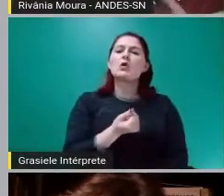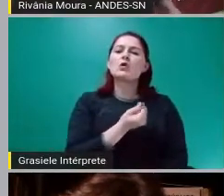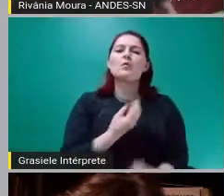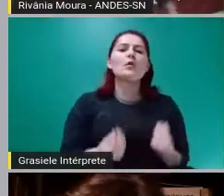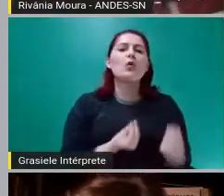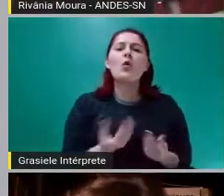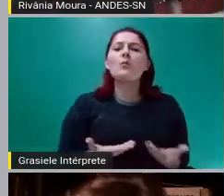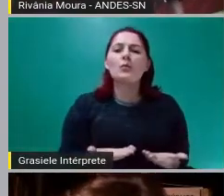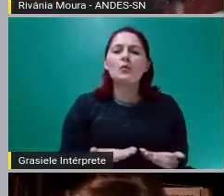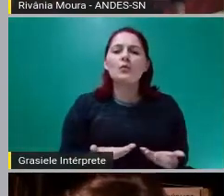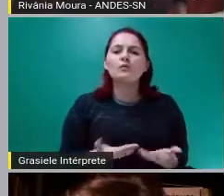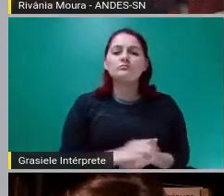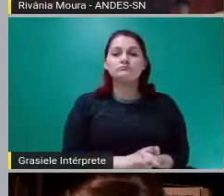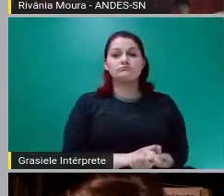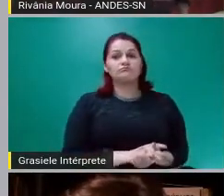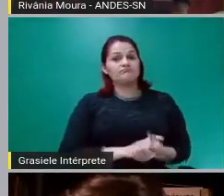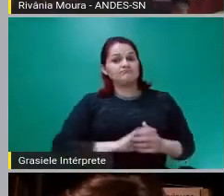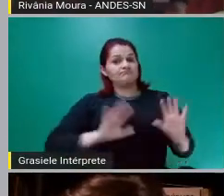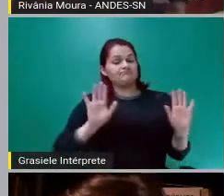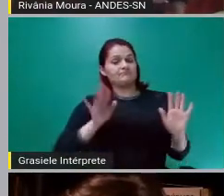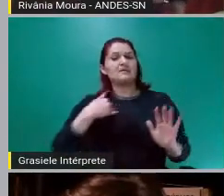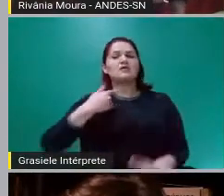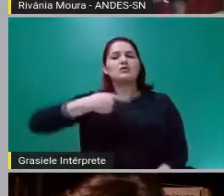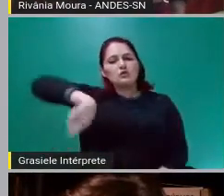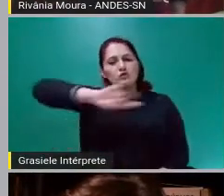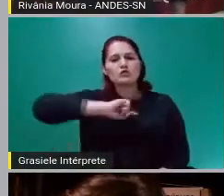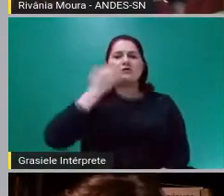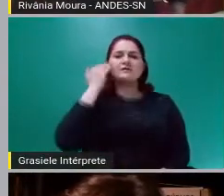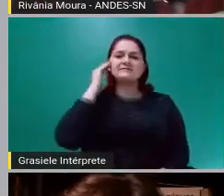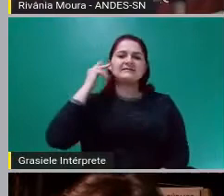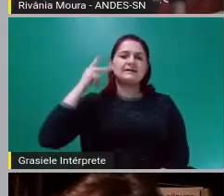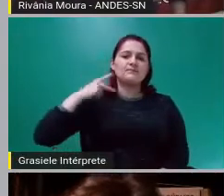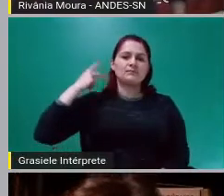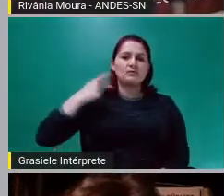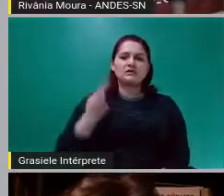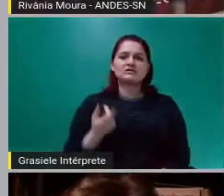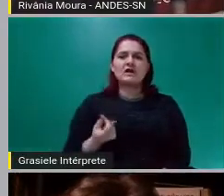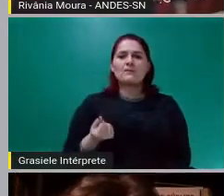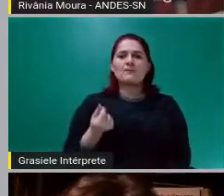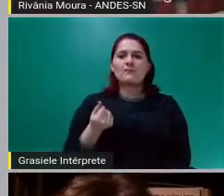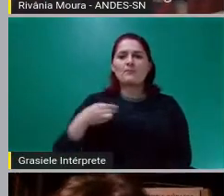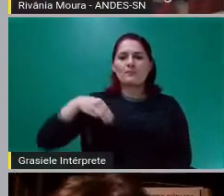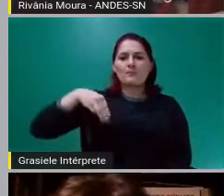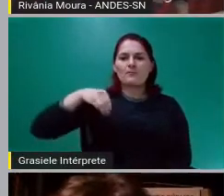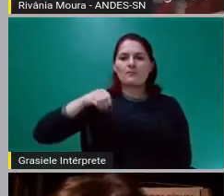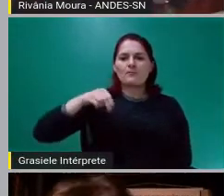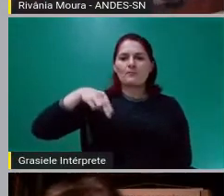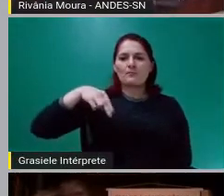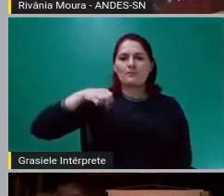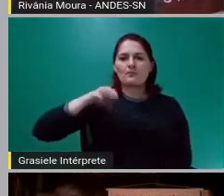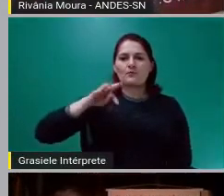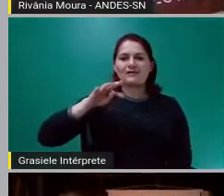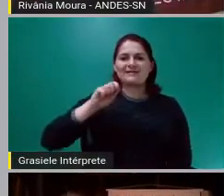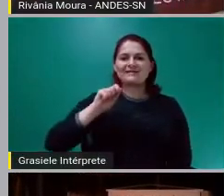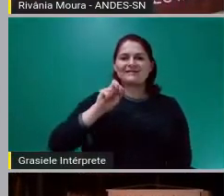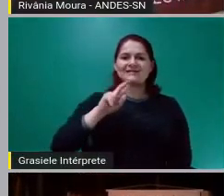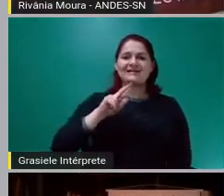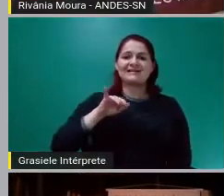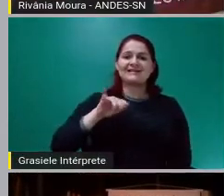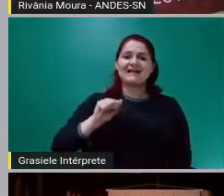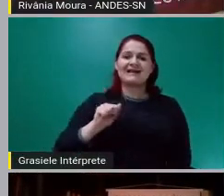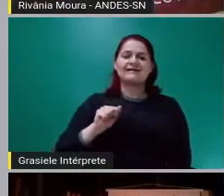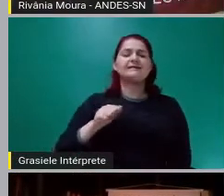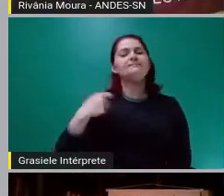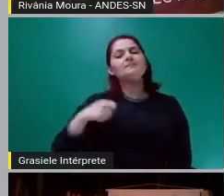política monetária, eu acho que é importante a gente distinguir dois aspectos. Primeiro, quais são os condicionantes